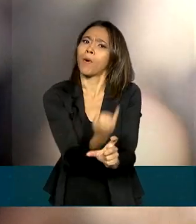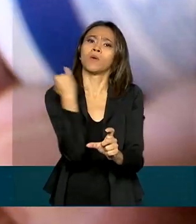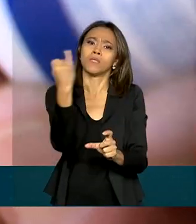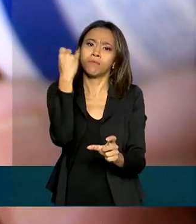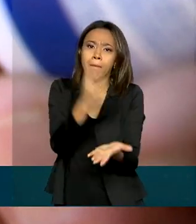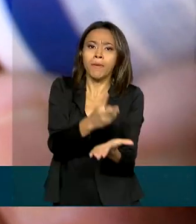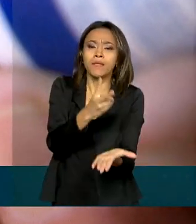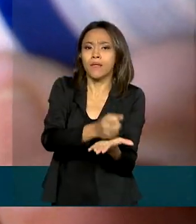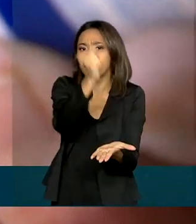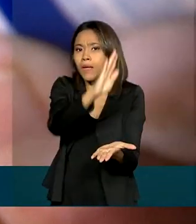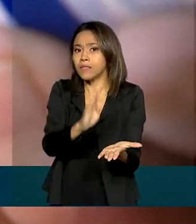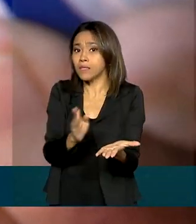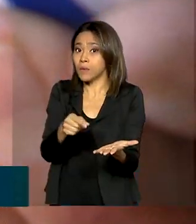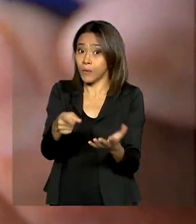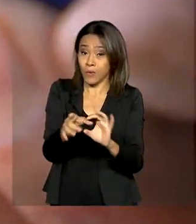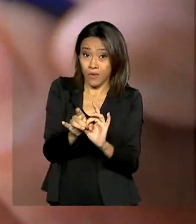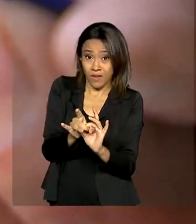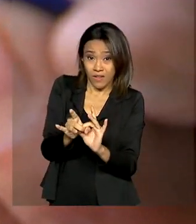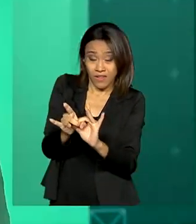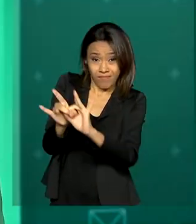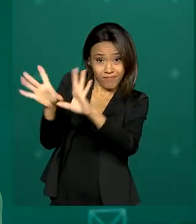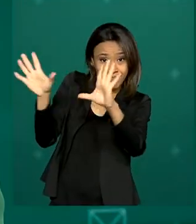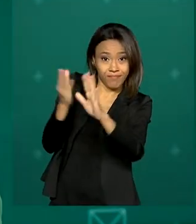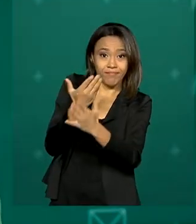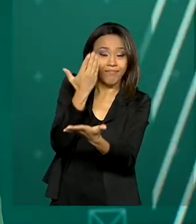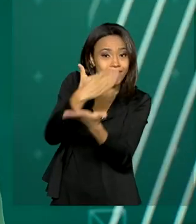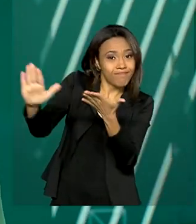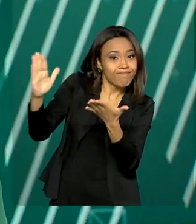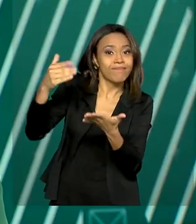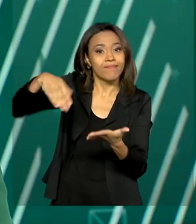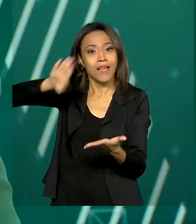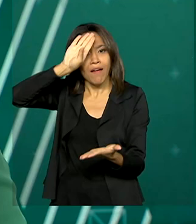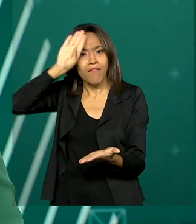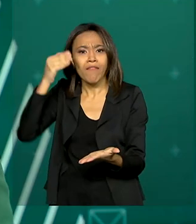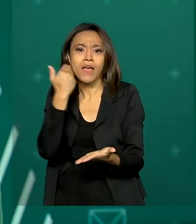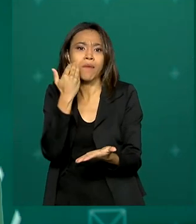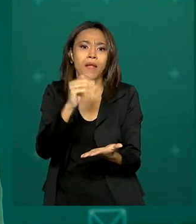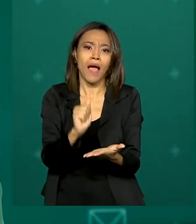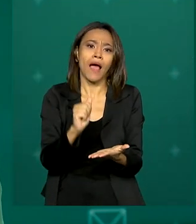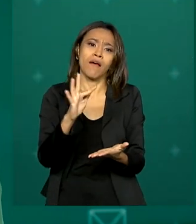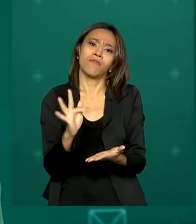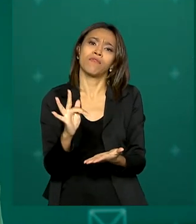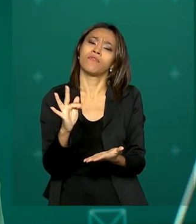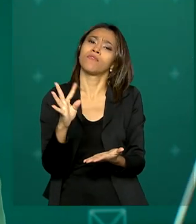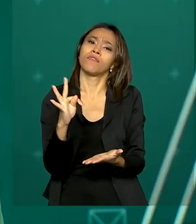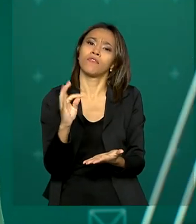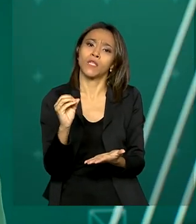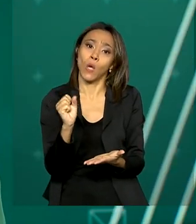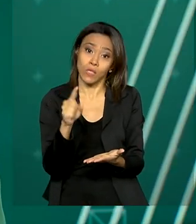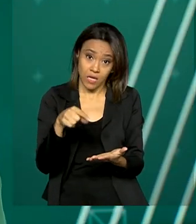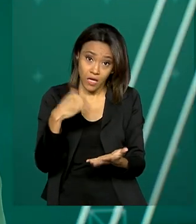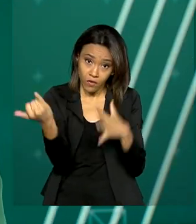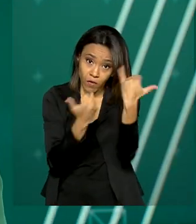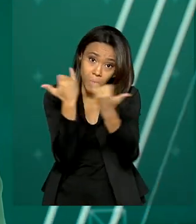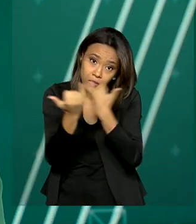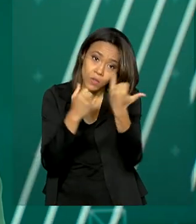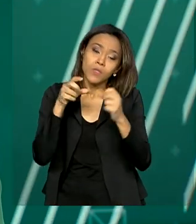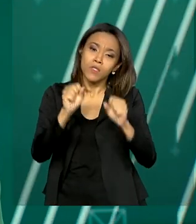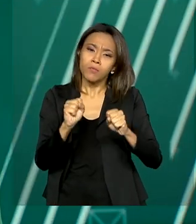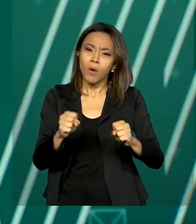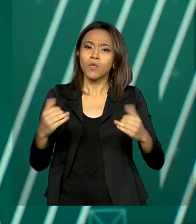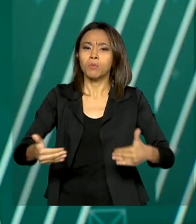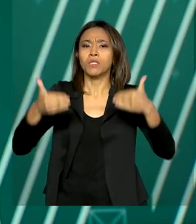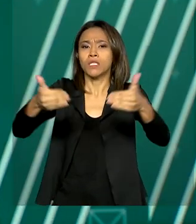como país livre da febre afetosa. Mais informações no site do Ministério da Agricultura ou no órgão de defesa